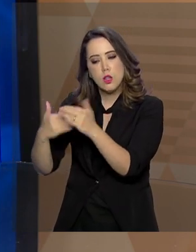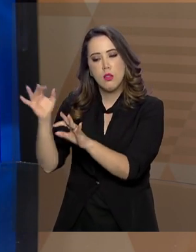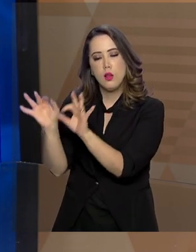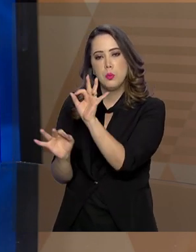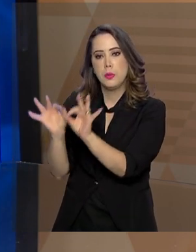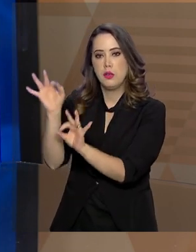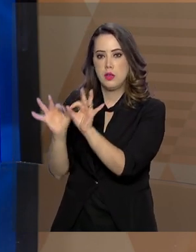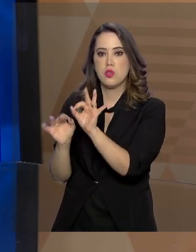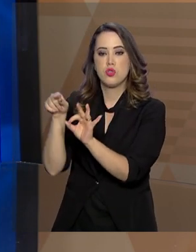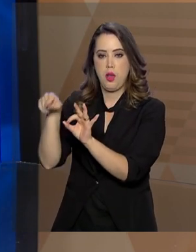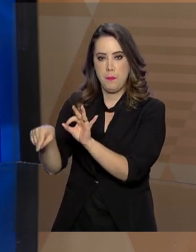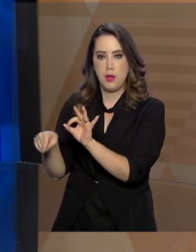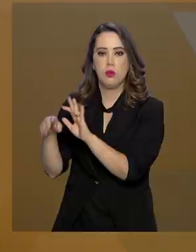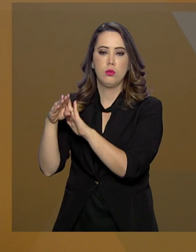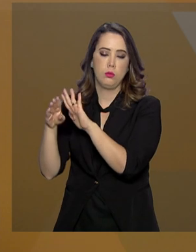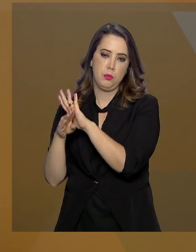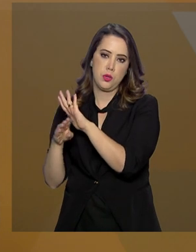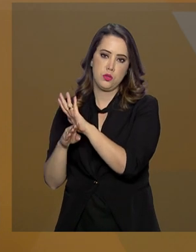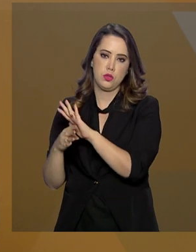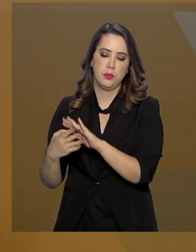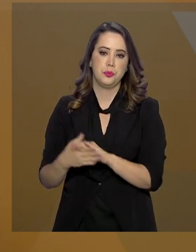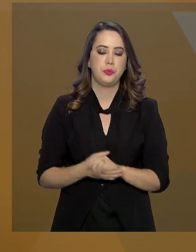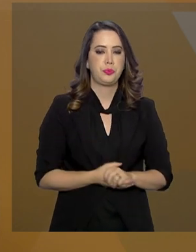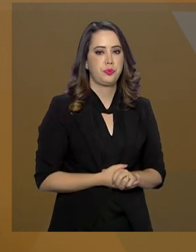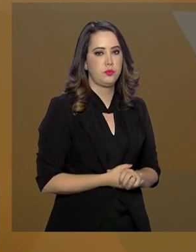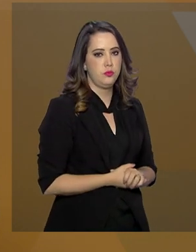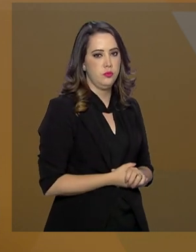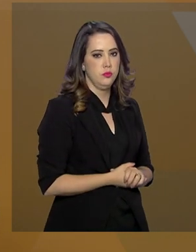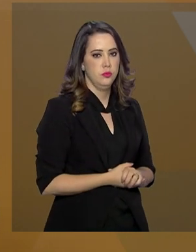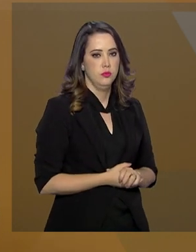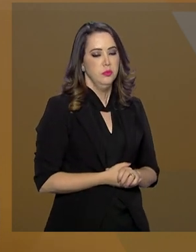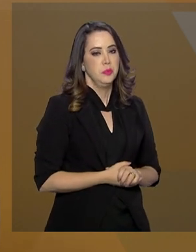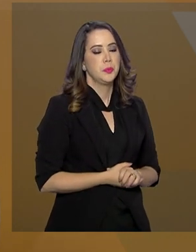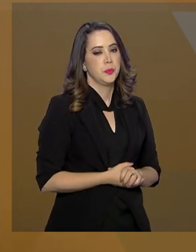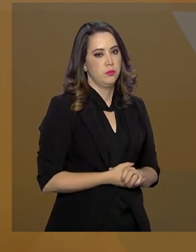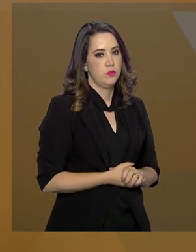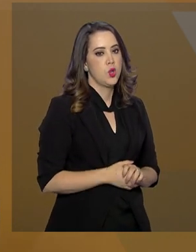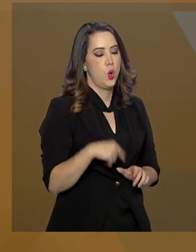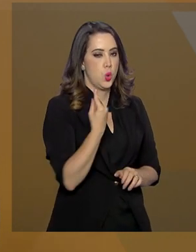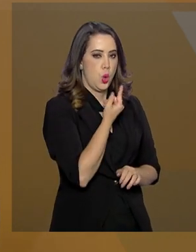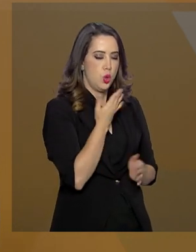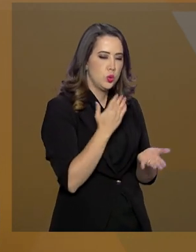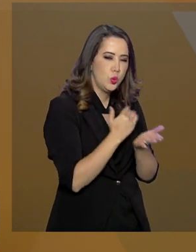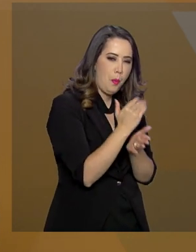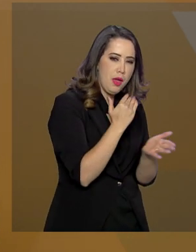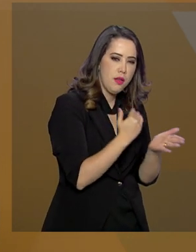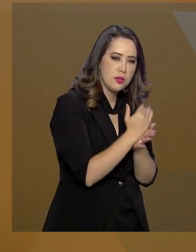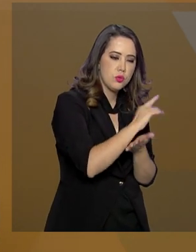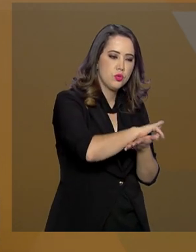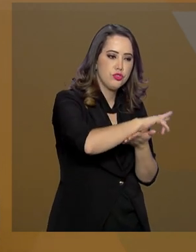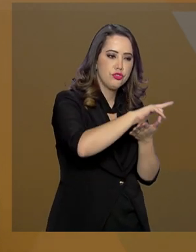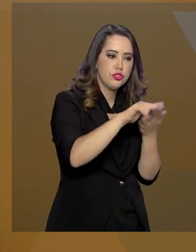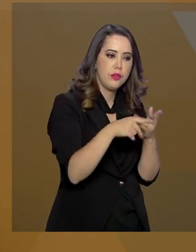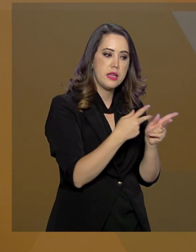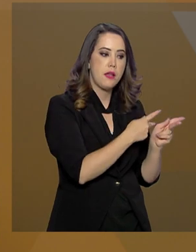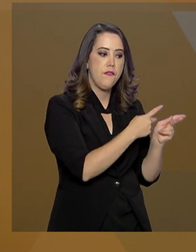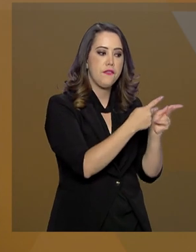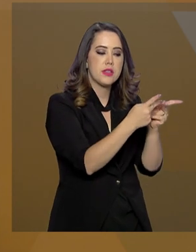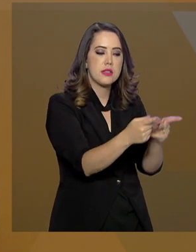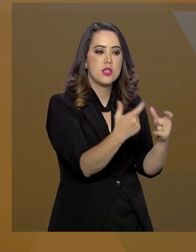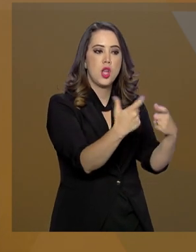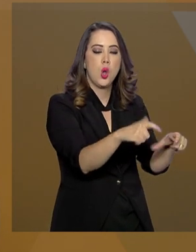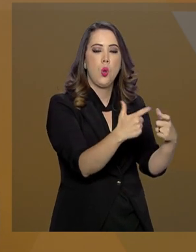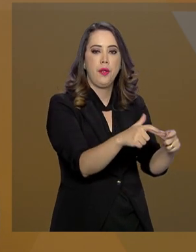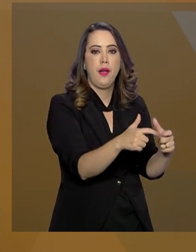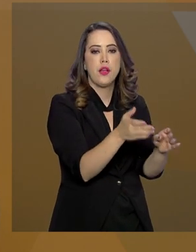também é levada em consideração? É sim, Paulo. Nós temos, desde a sua criação, fizemos diversas visitas a pontos